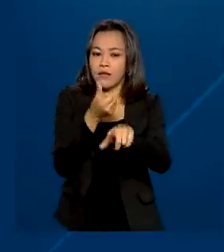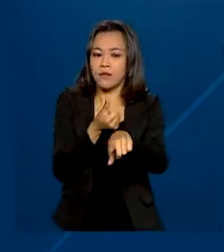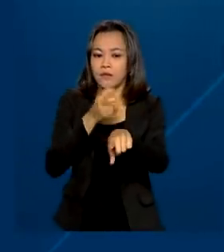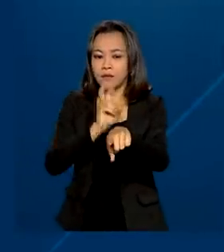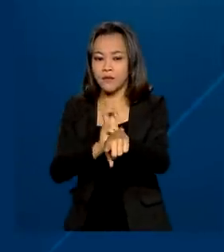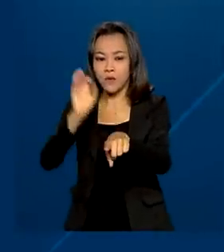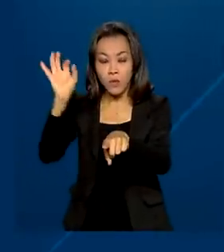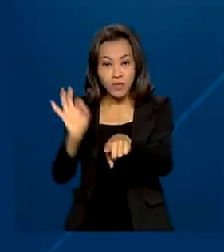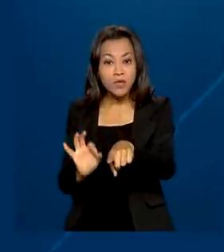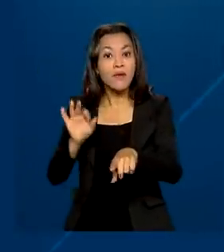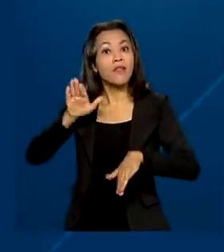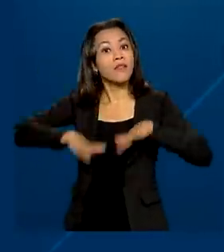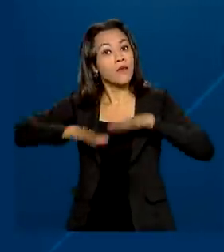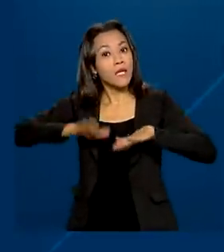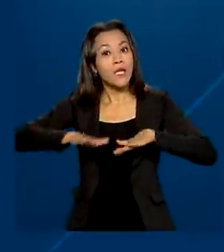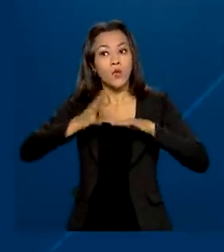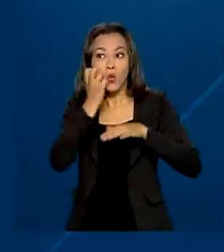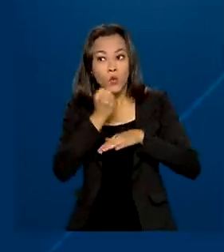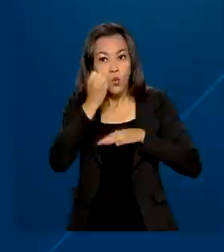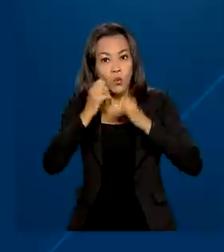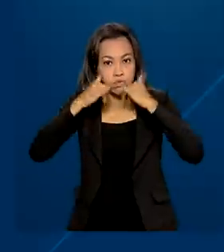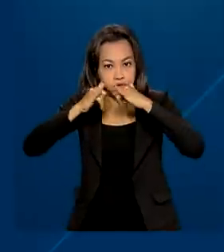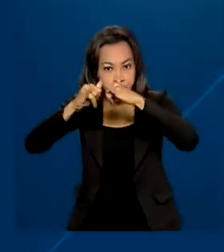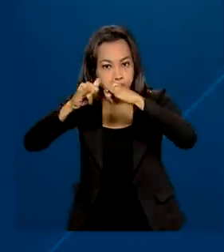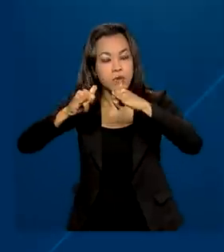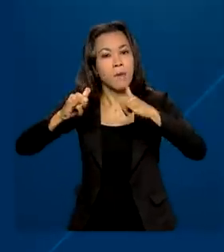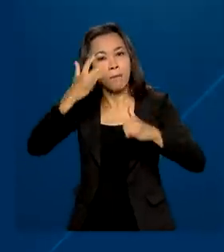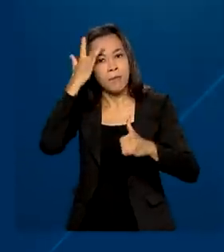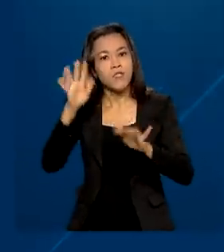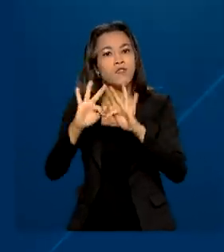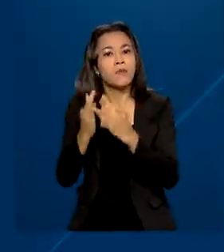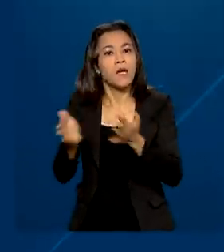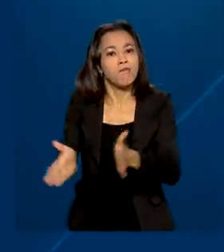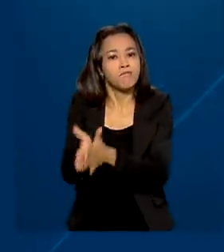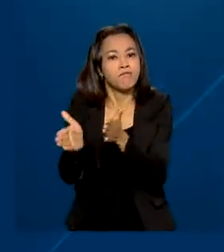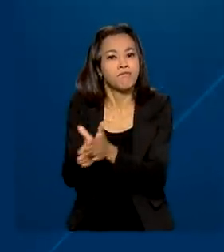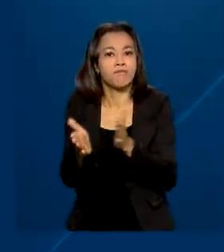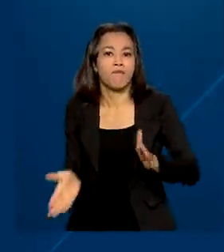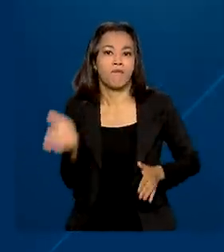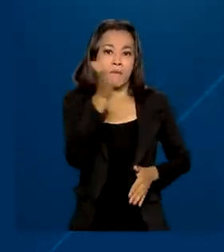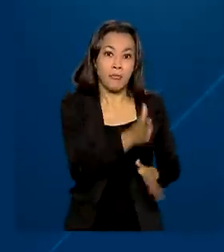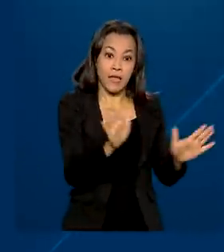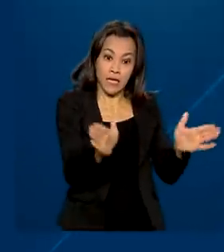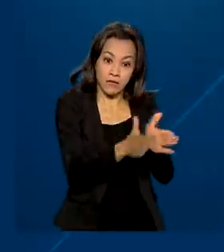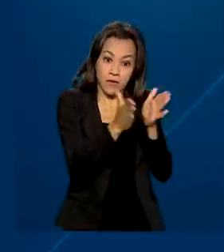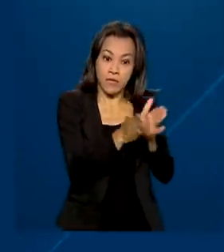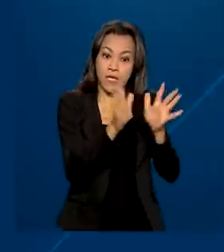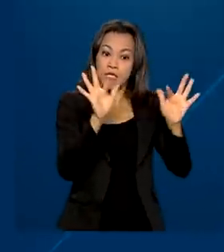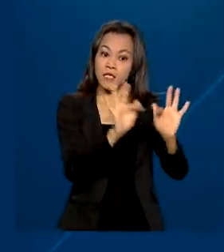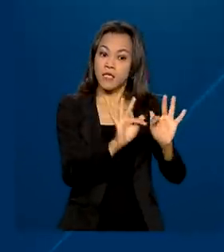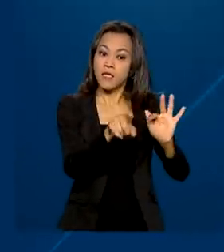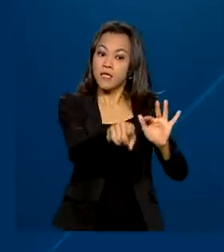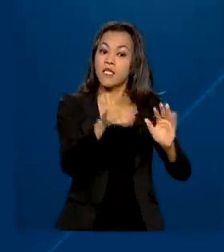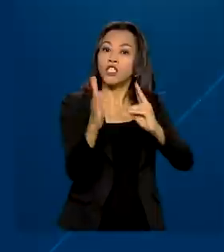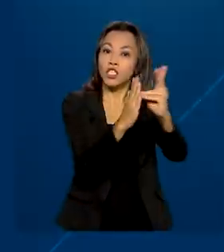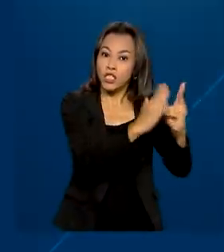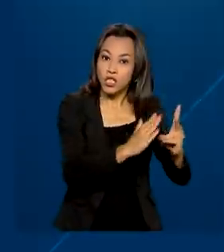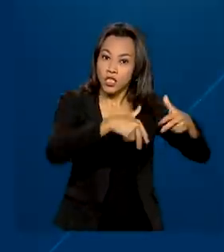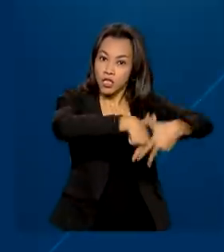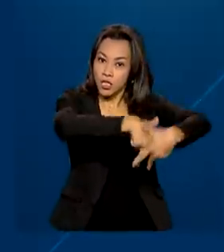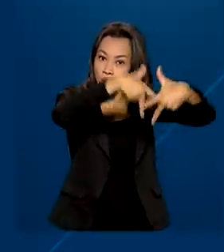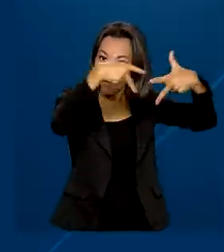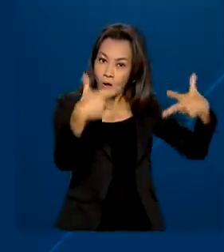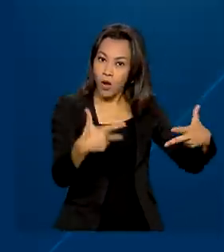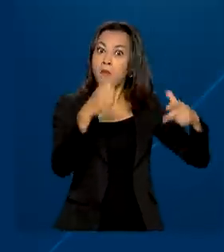conforme o consumo para consumidores de baixa renda. E para as famílias indígenas e quilombolas, a redução